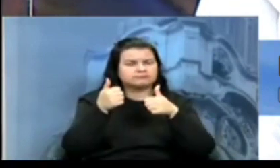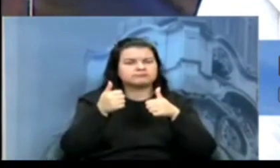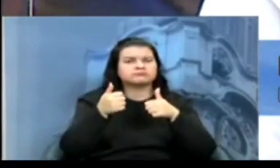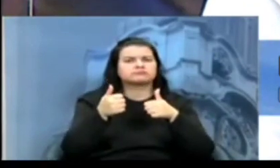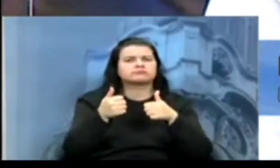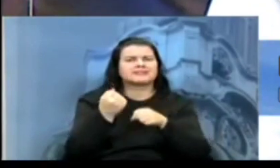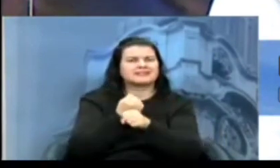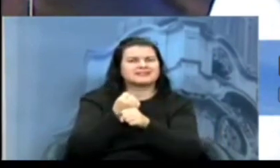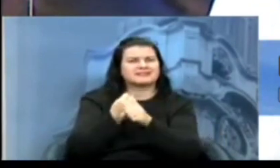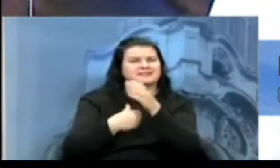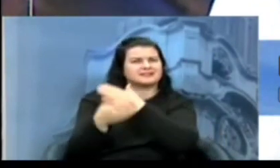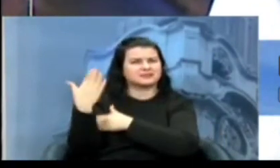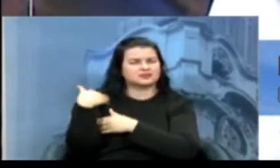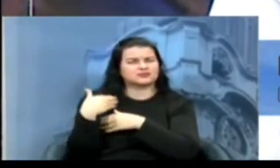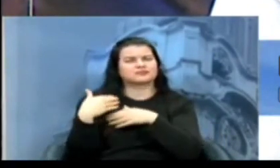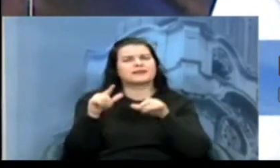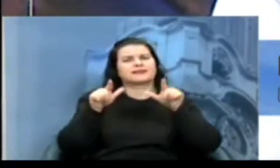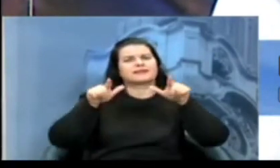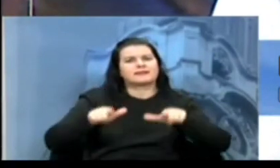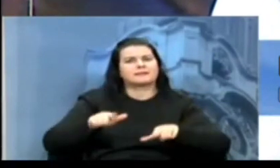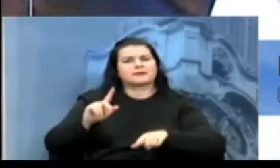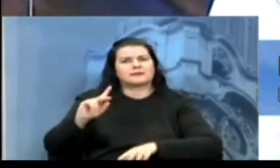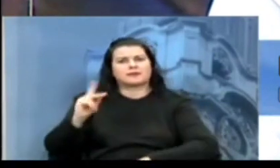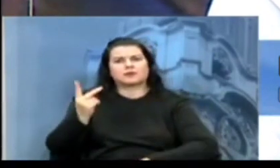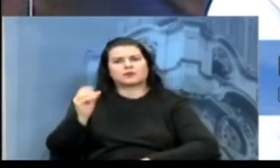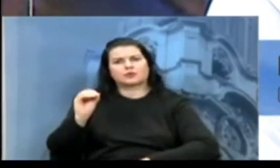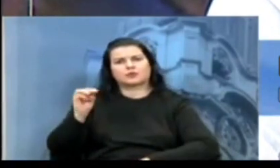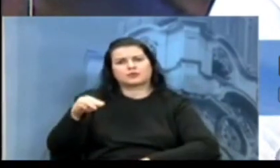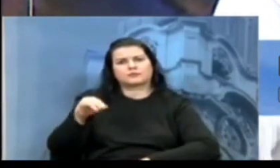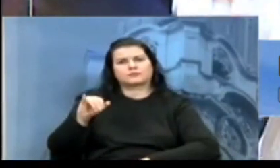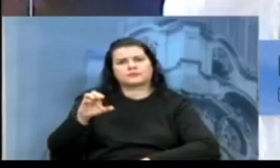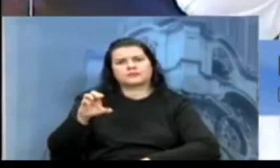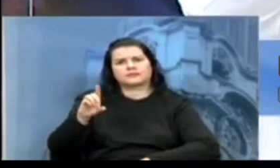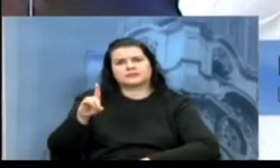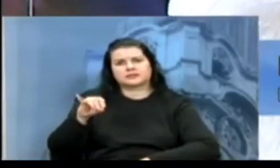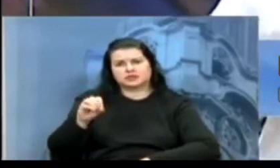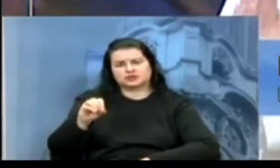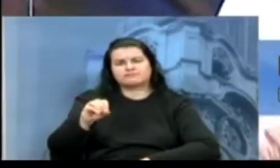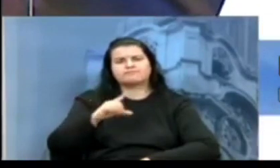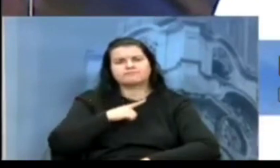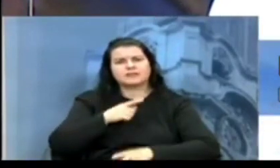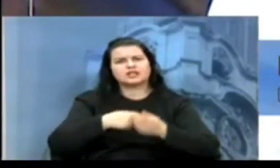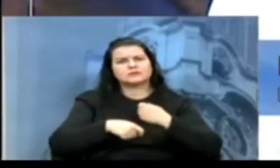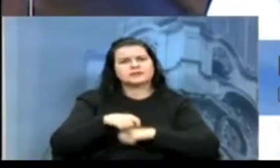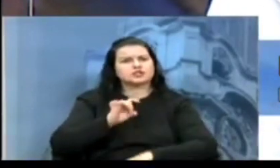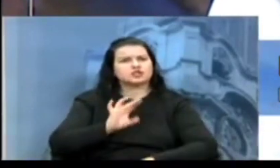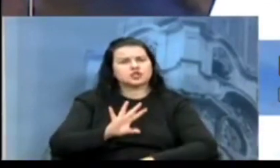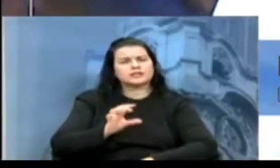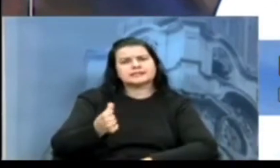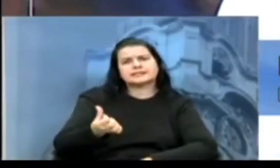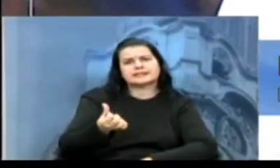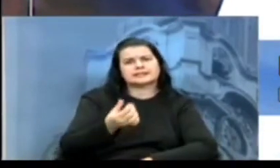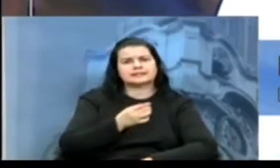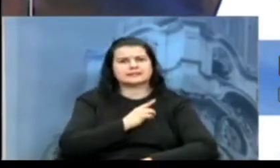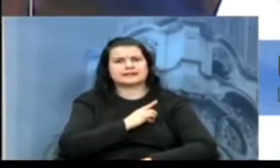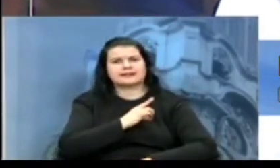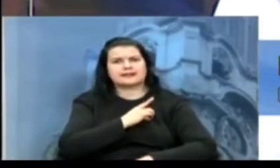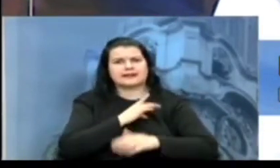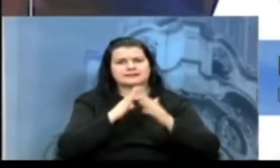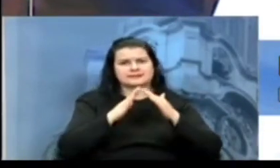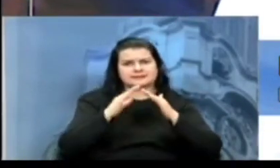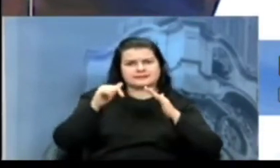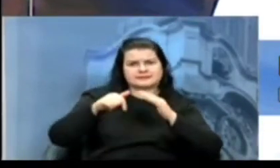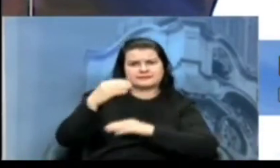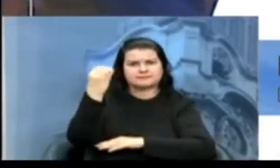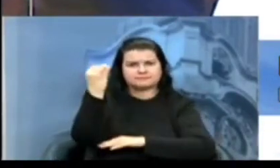Departamento de Homicídios teve sob sua administração somente as seis delegacias especializadas sediadas em Porto